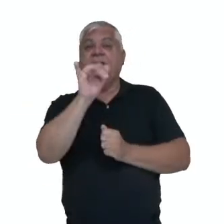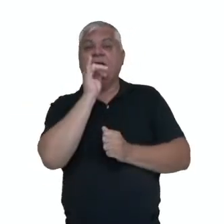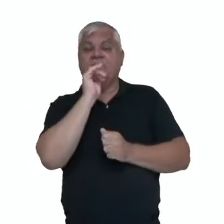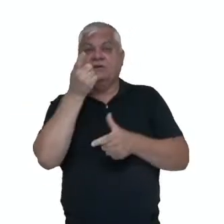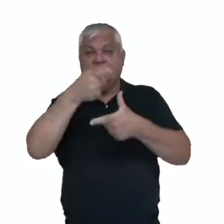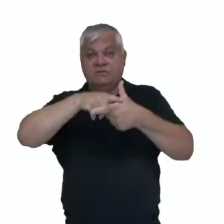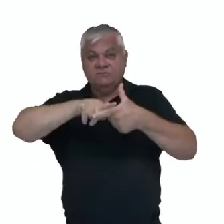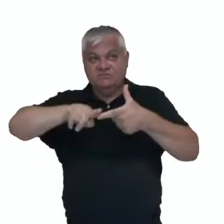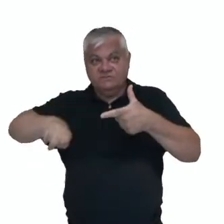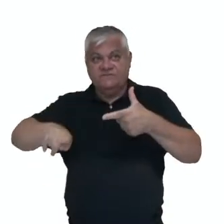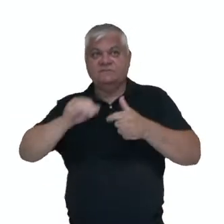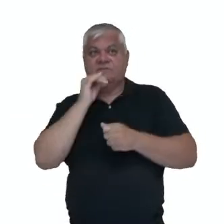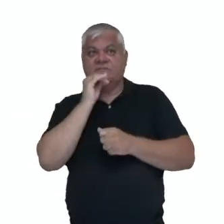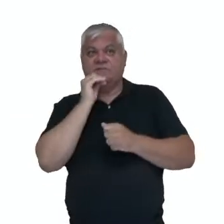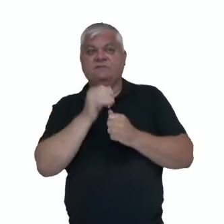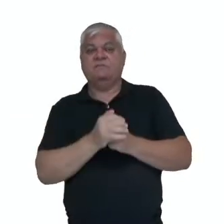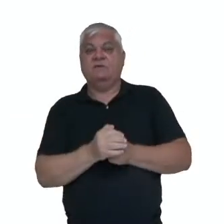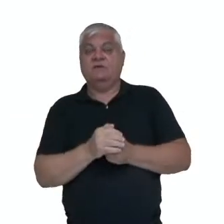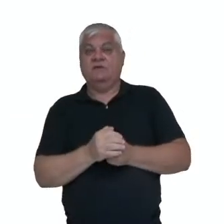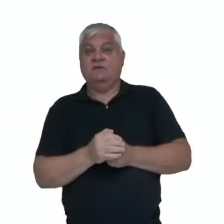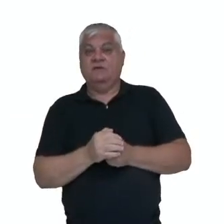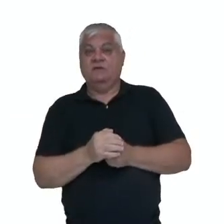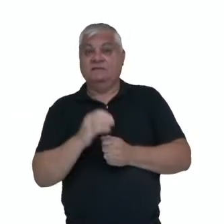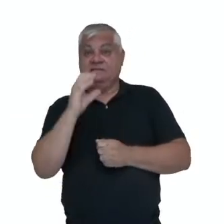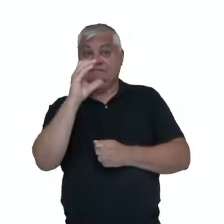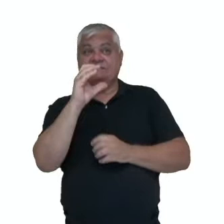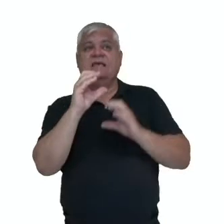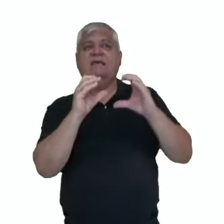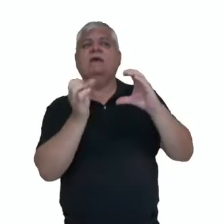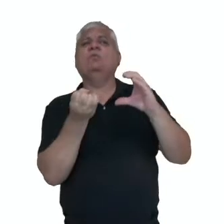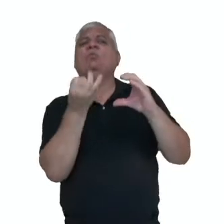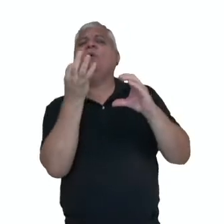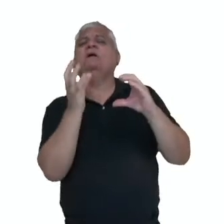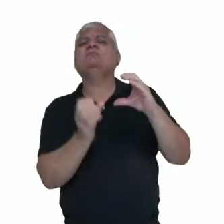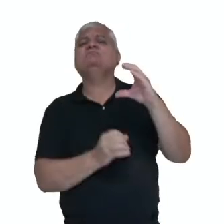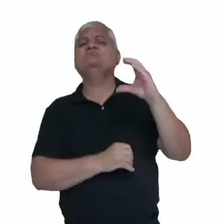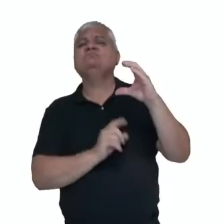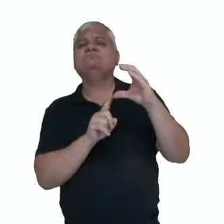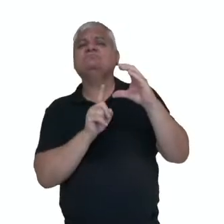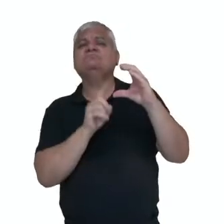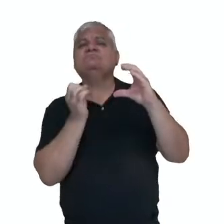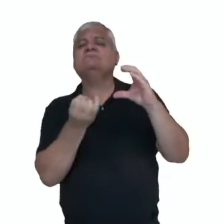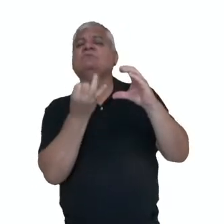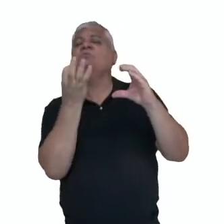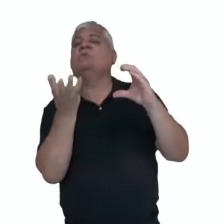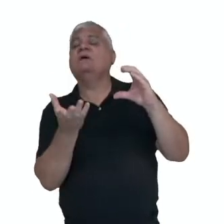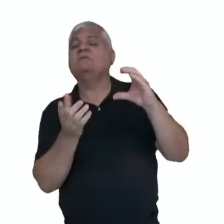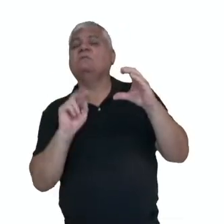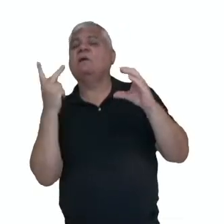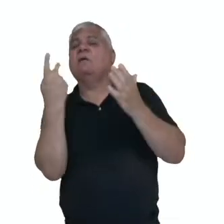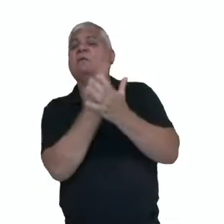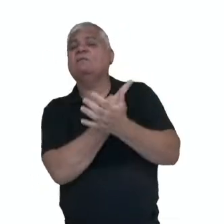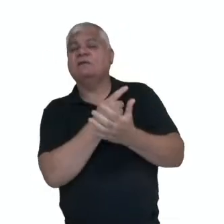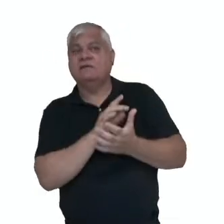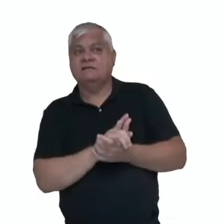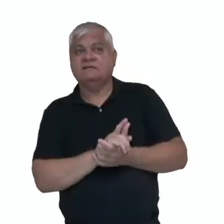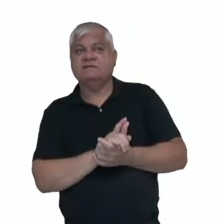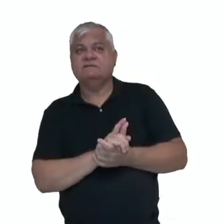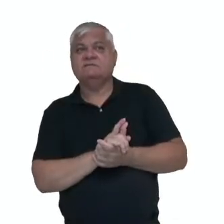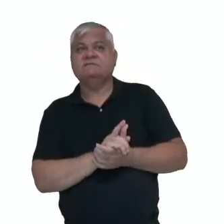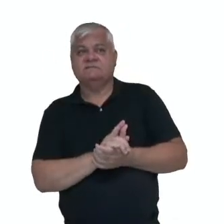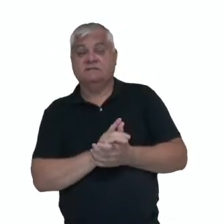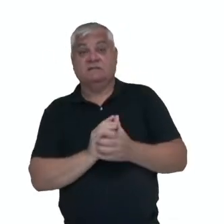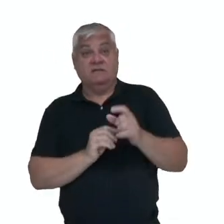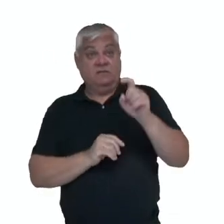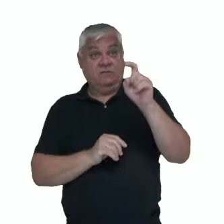dividido pelo valor atribuído de c, o que que acontece, então, com essa, com esses valores